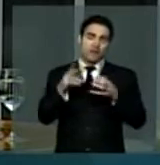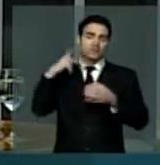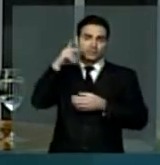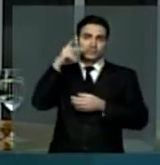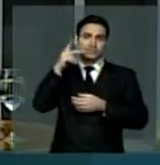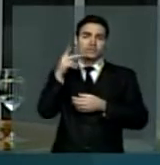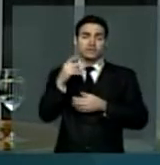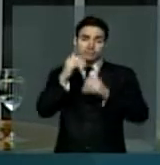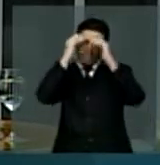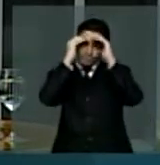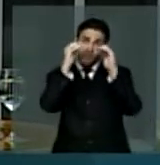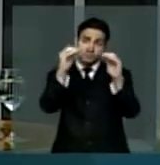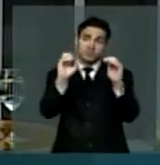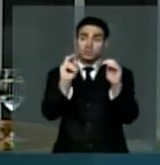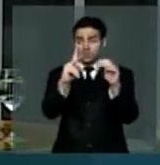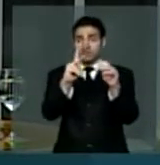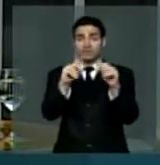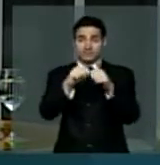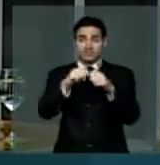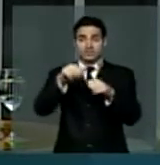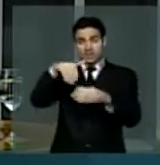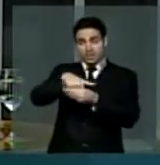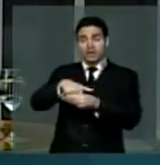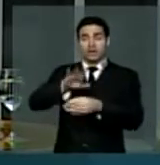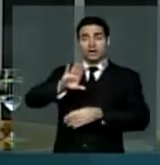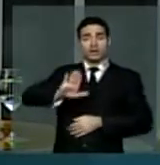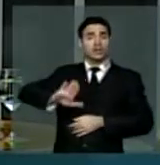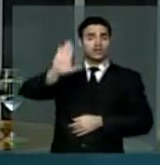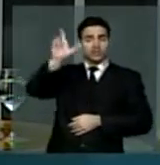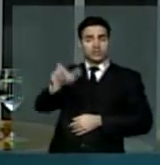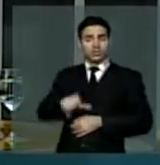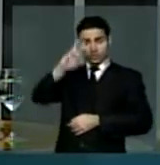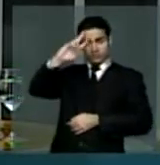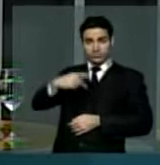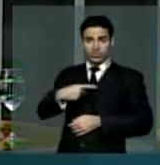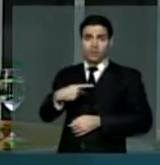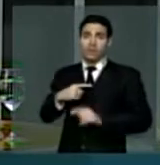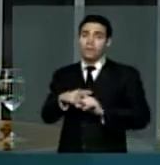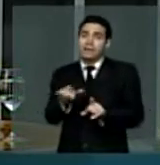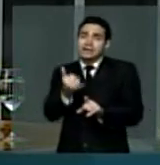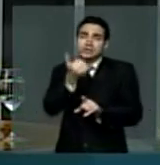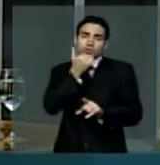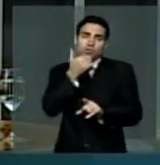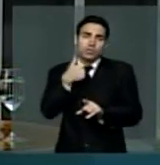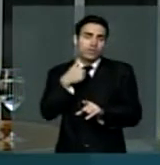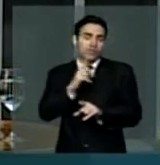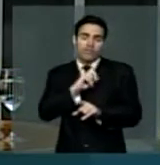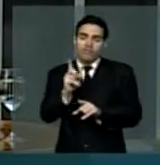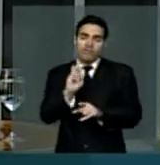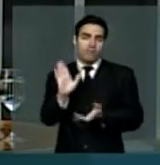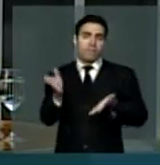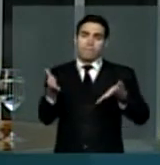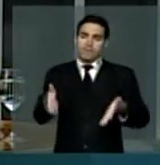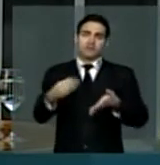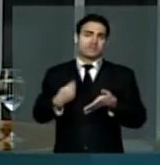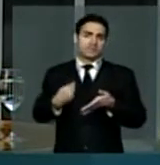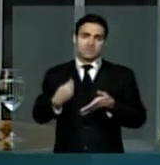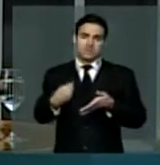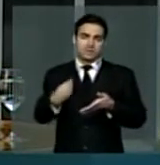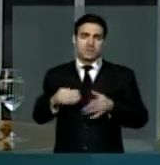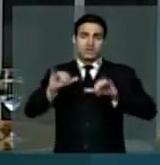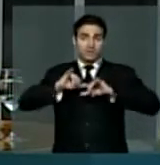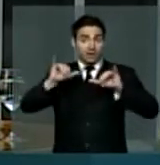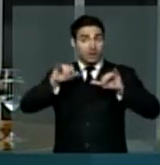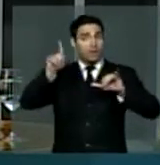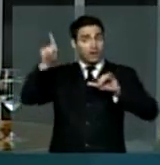pela candidatura própria. Entretanto, Sr. Presidente, não participarei da campanha majoritária do PT